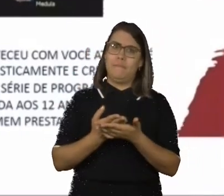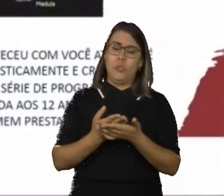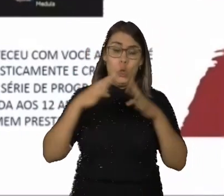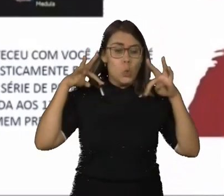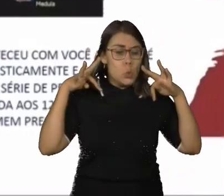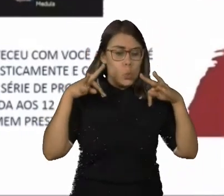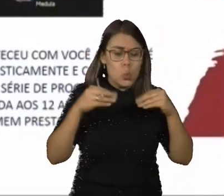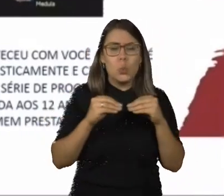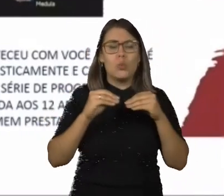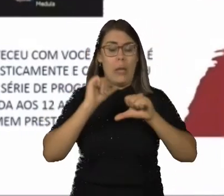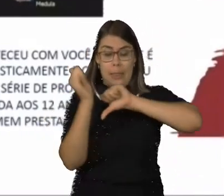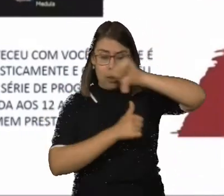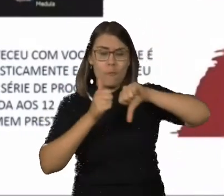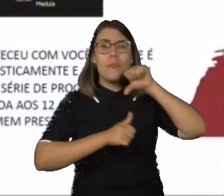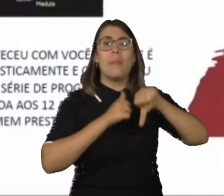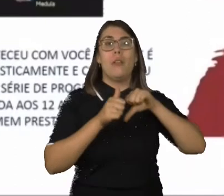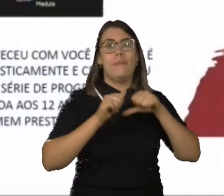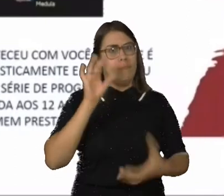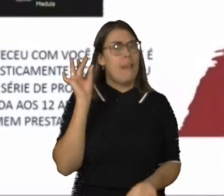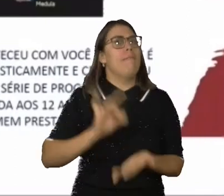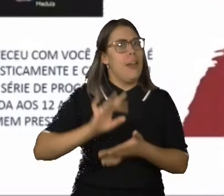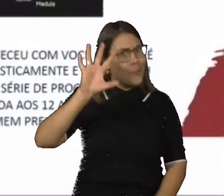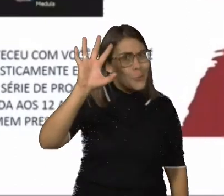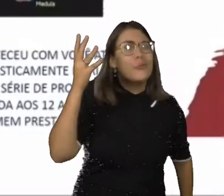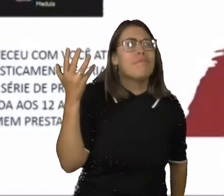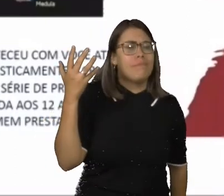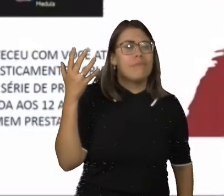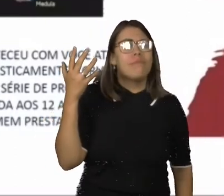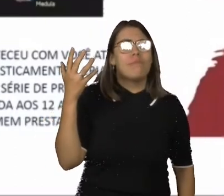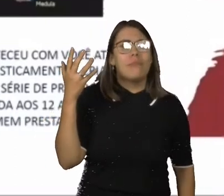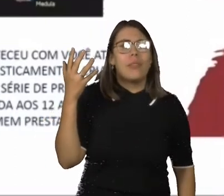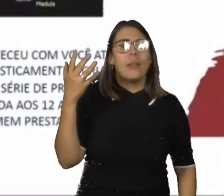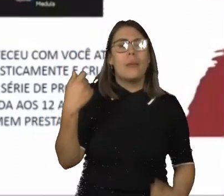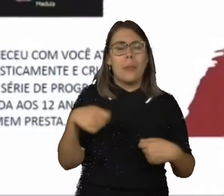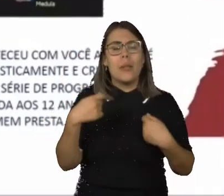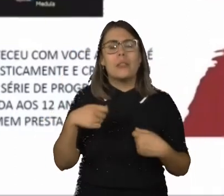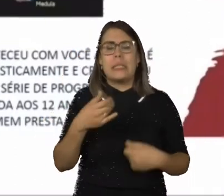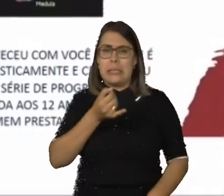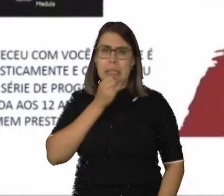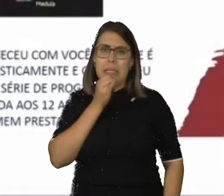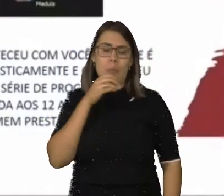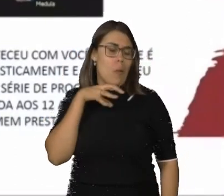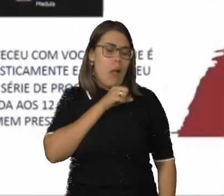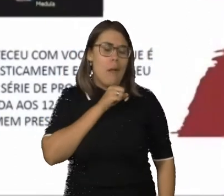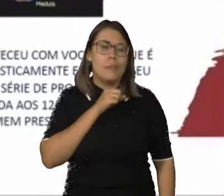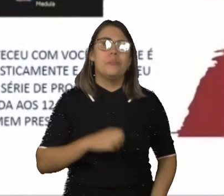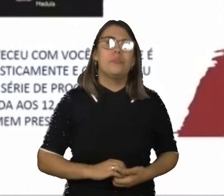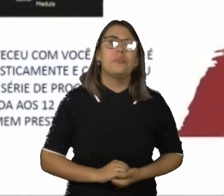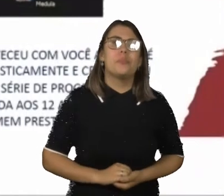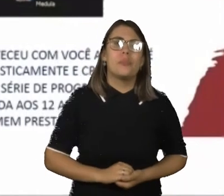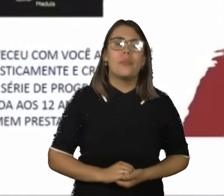aqui dentro é codificado e isso se torna real. É isso que faz eu monitorar o meu cérebro. Vou dar um exemplo bem rápido disso aqui para você.